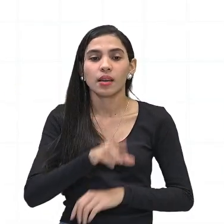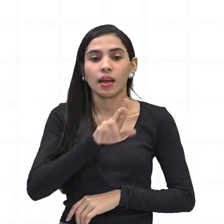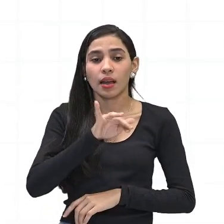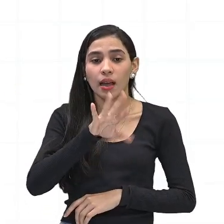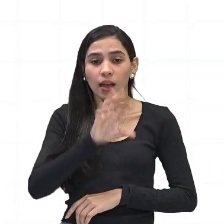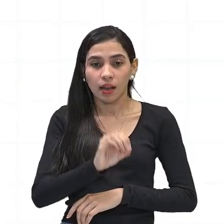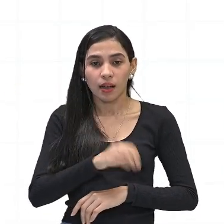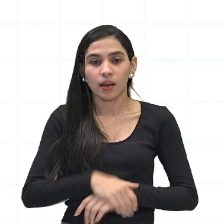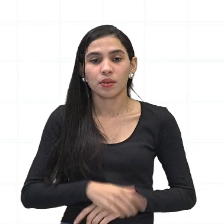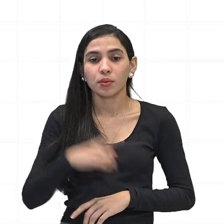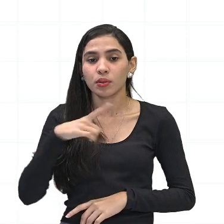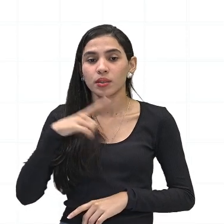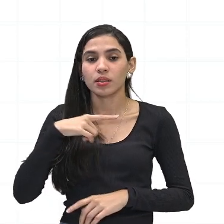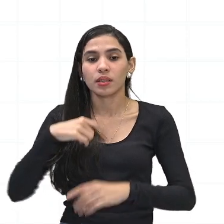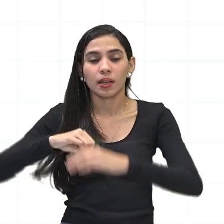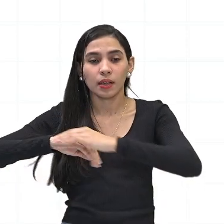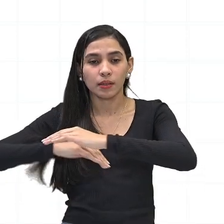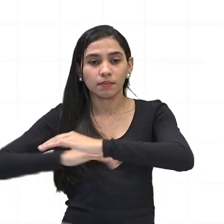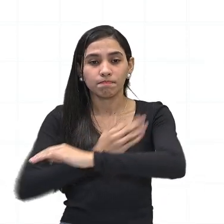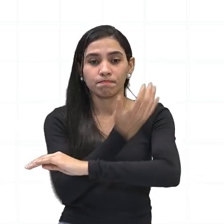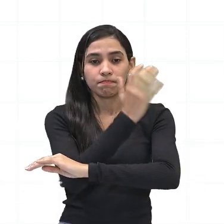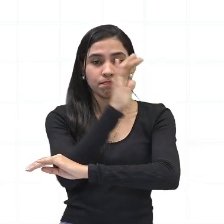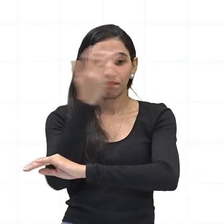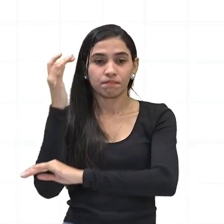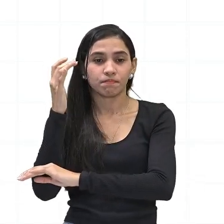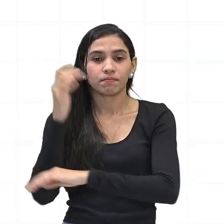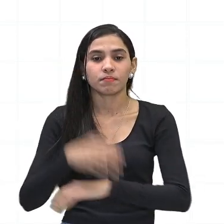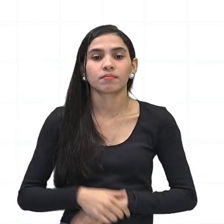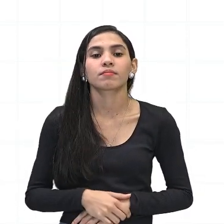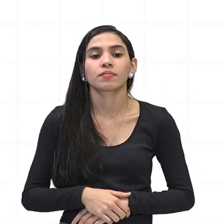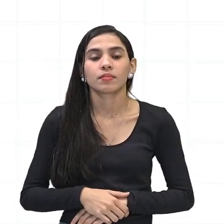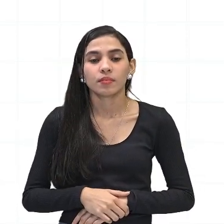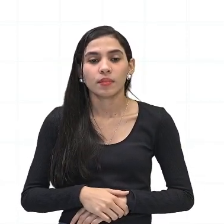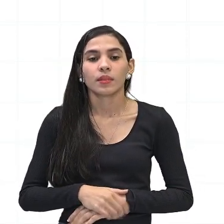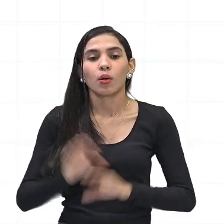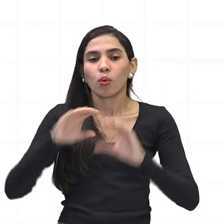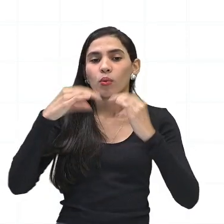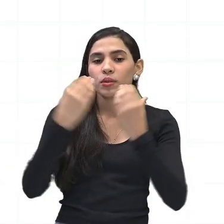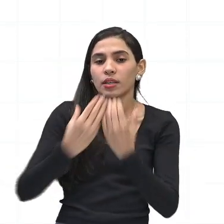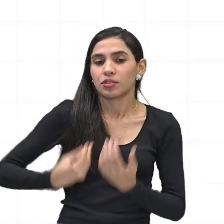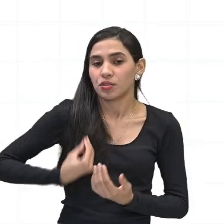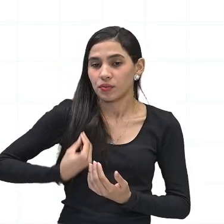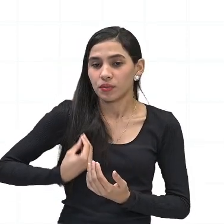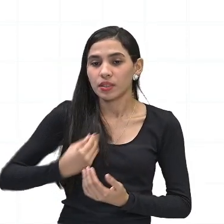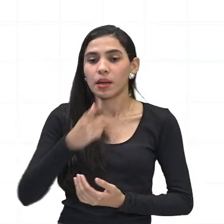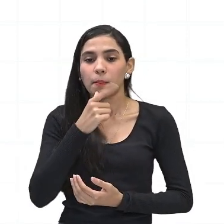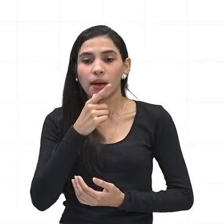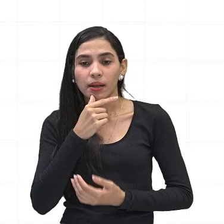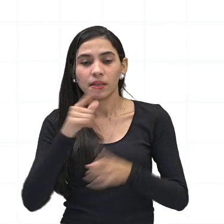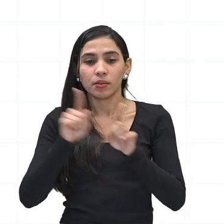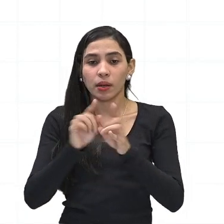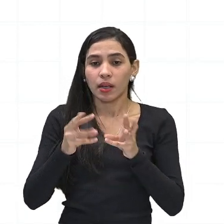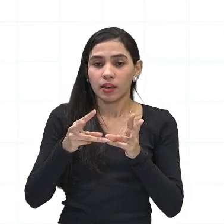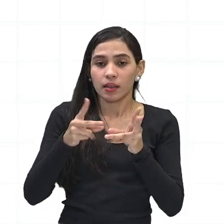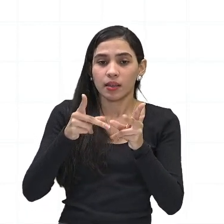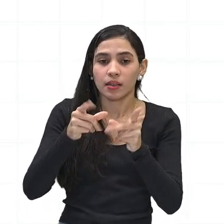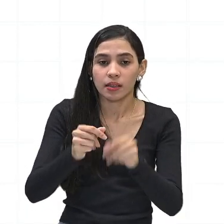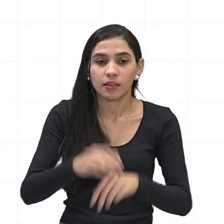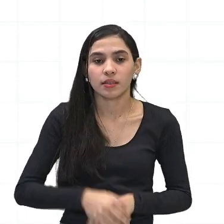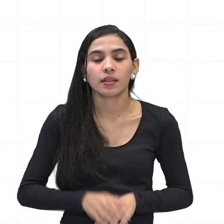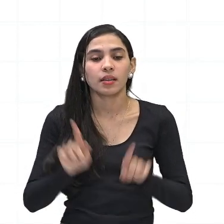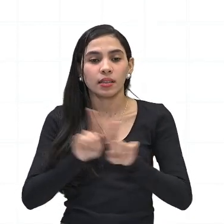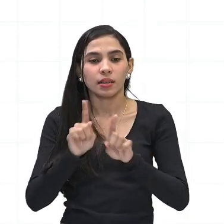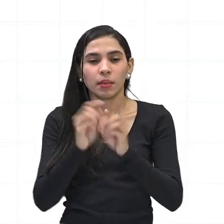o ecossistema, tá? Os organismos marinhos, terrestres e mesmo os micro